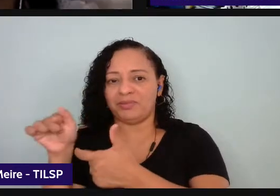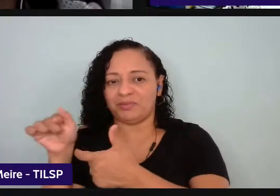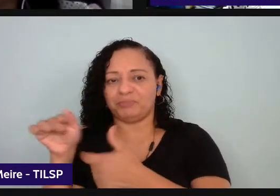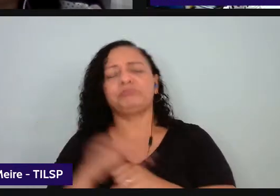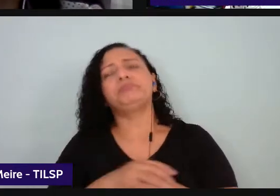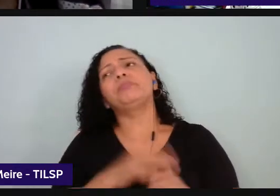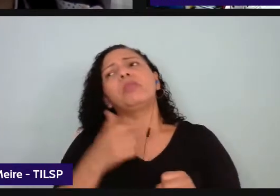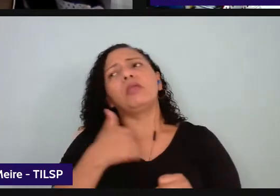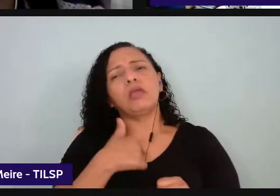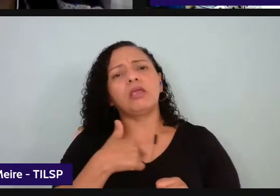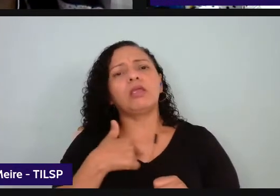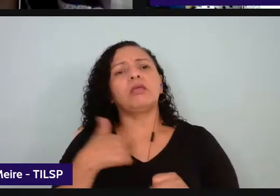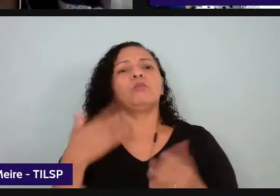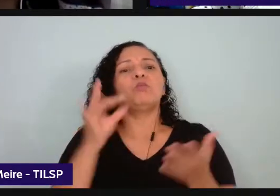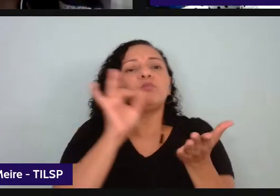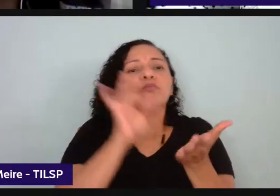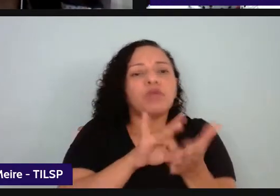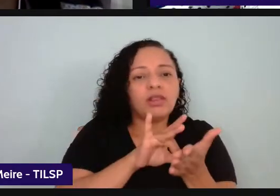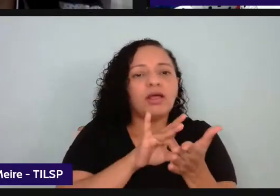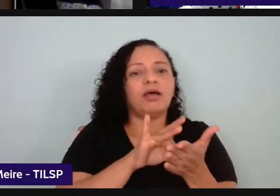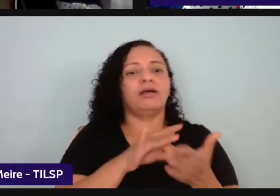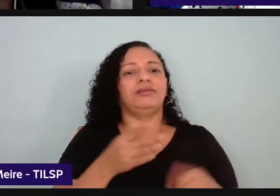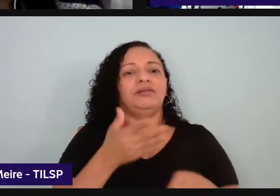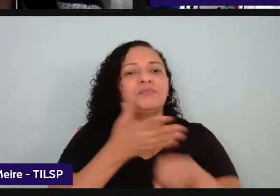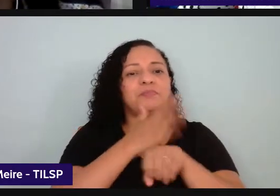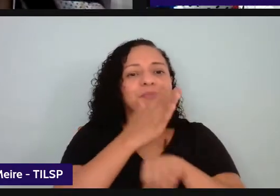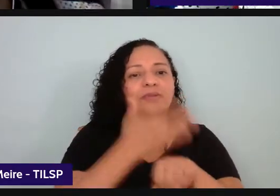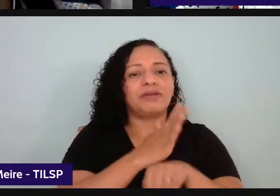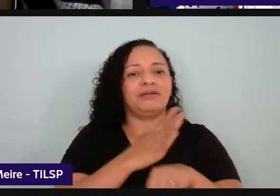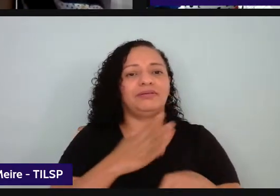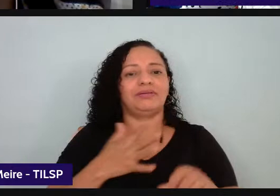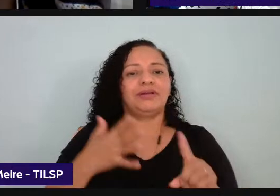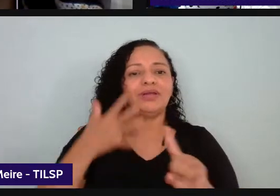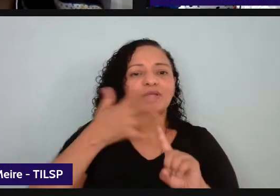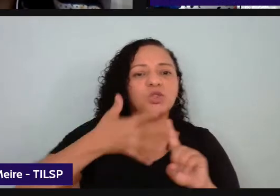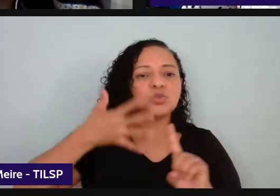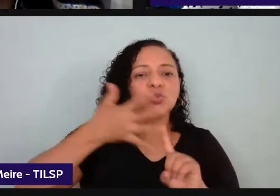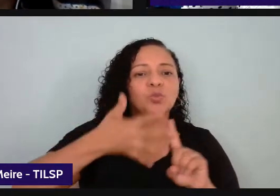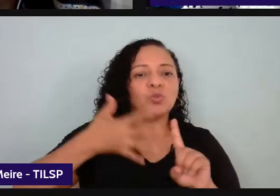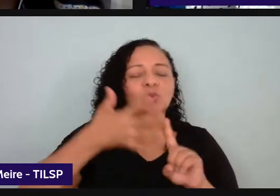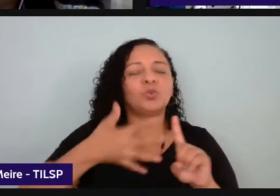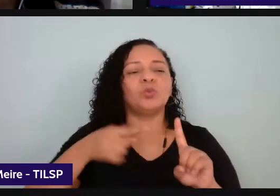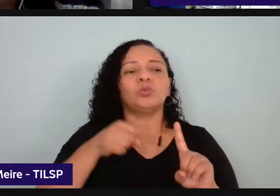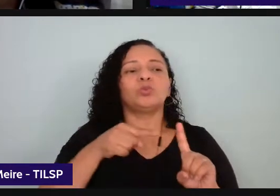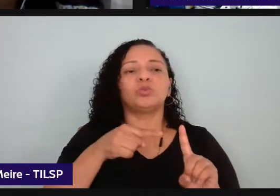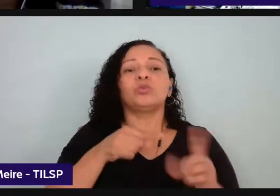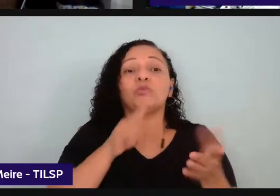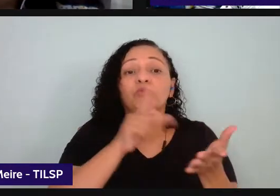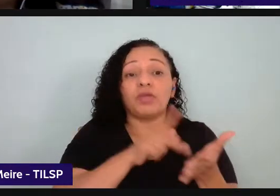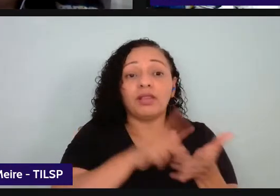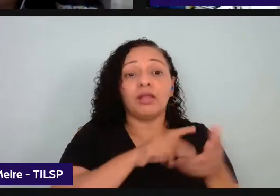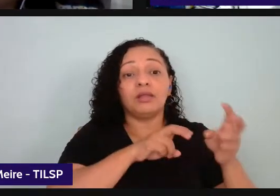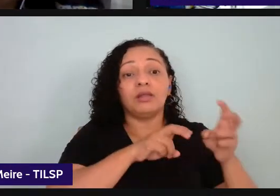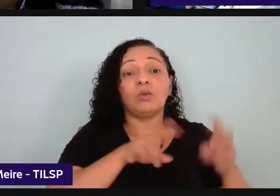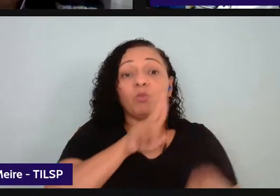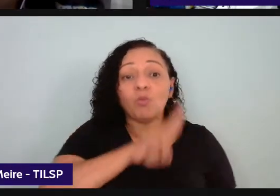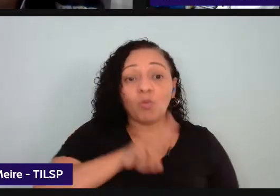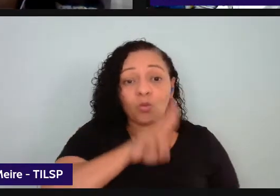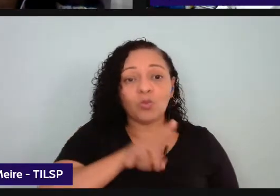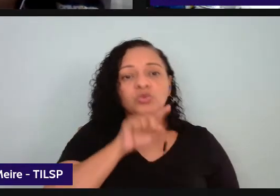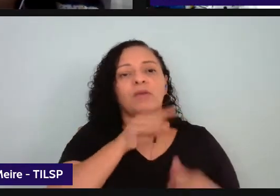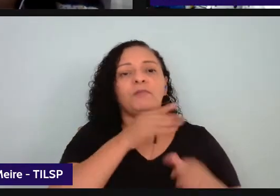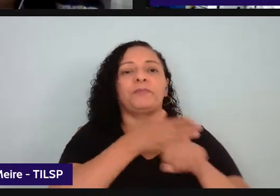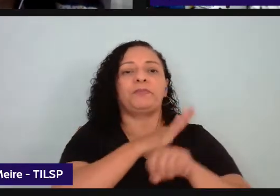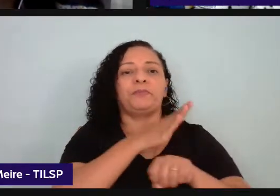consolido o discurso consolido a situação eu tenho essa prática de letramento